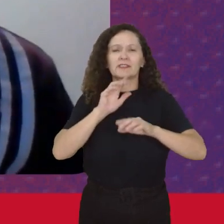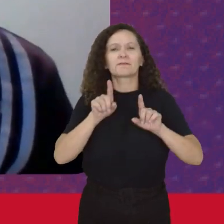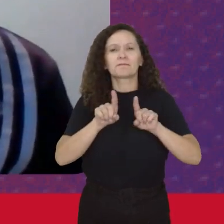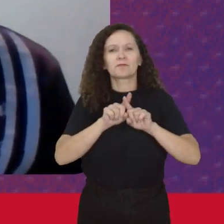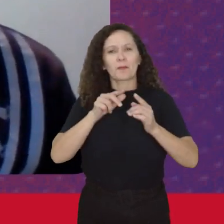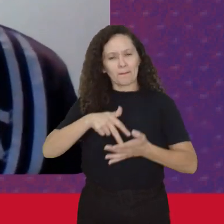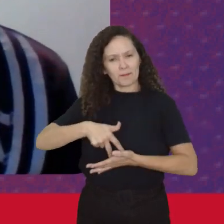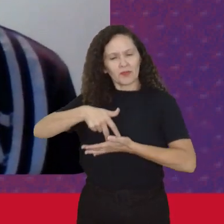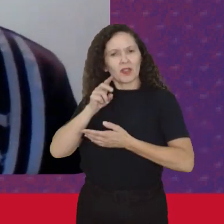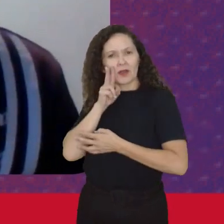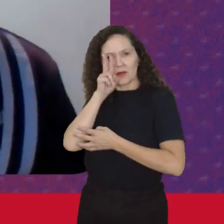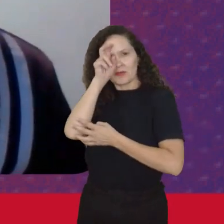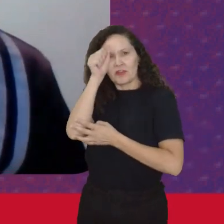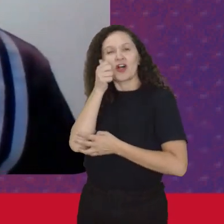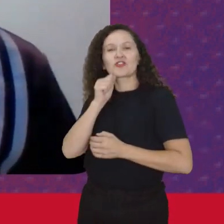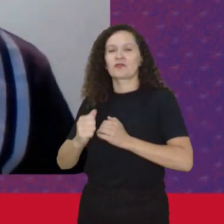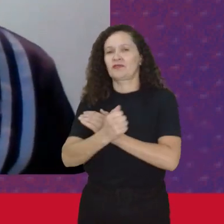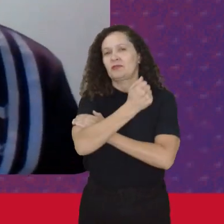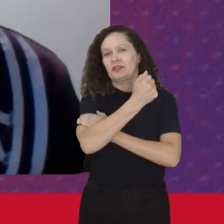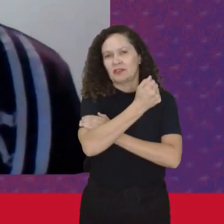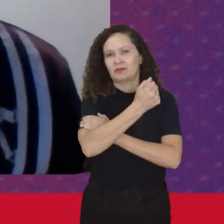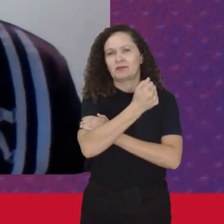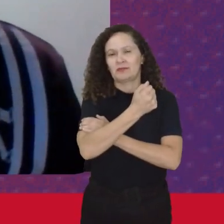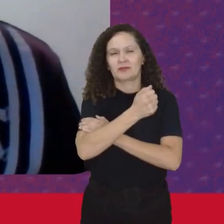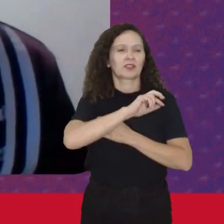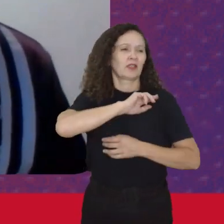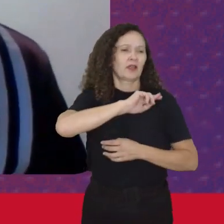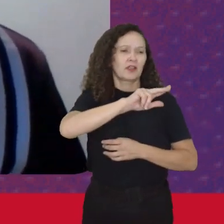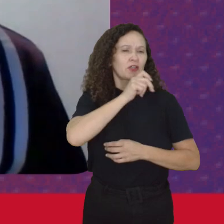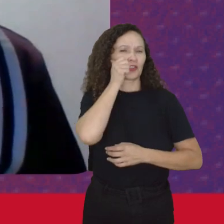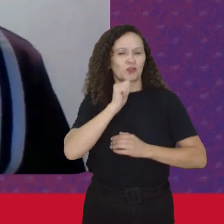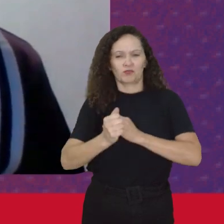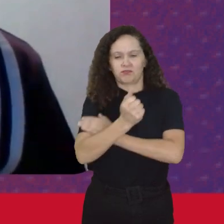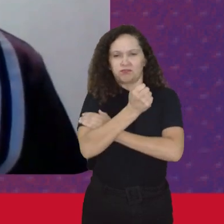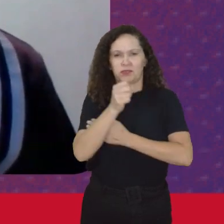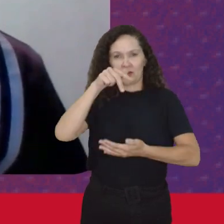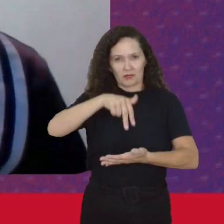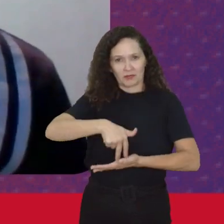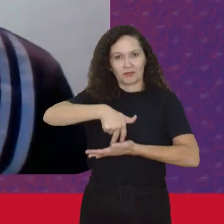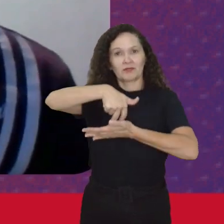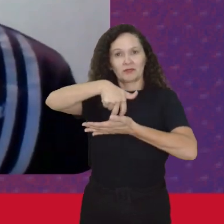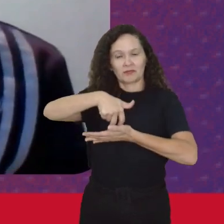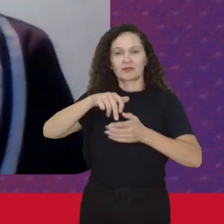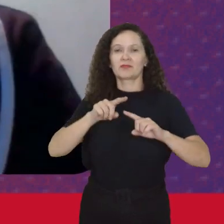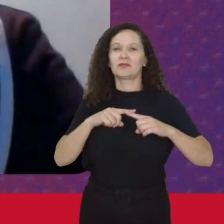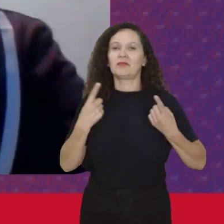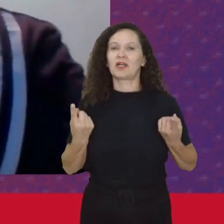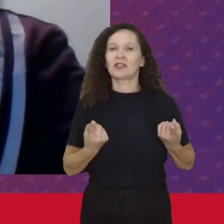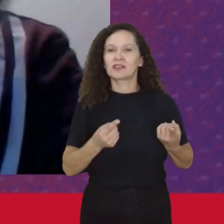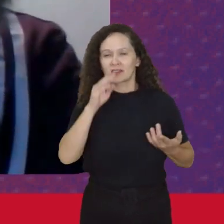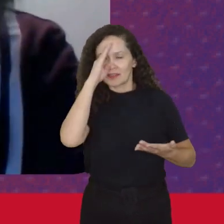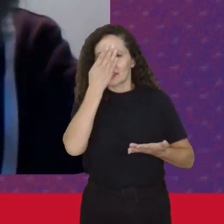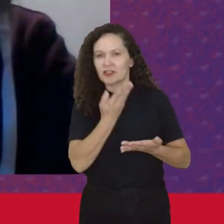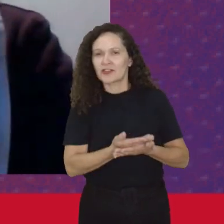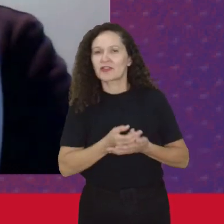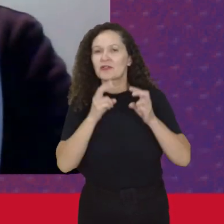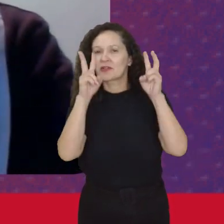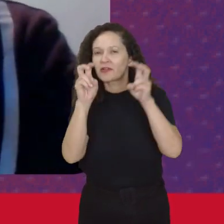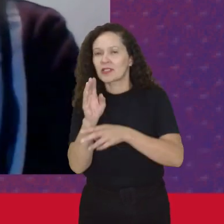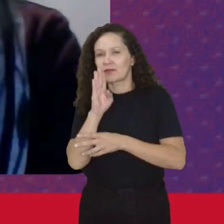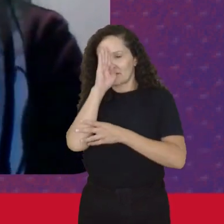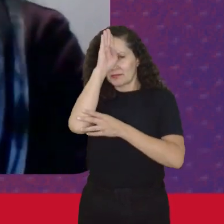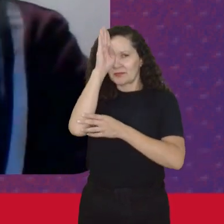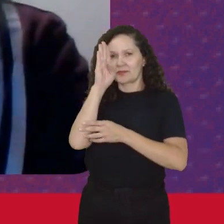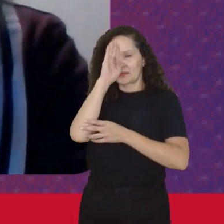Muito forte Do feminismo E não só Com a afirmação Do feminismo Mas aí Acho que Com a questão Principal